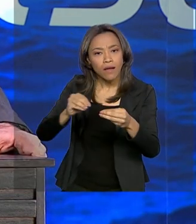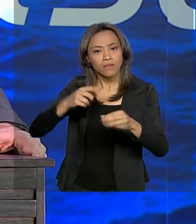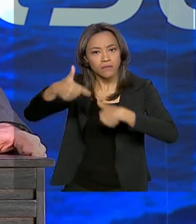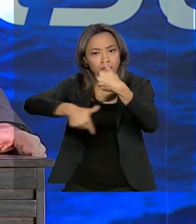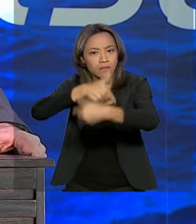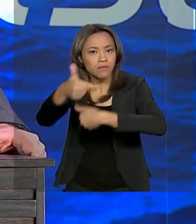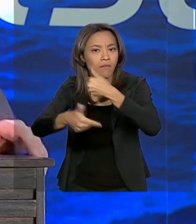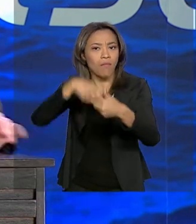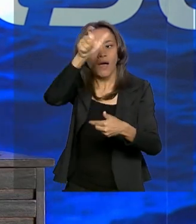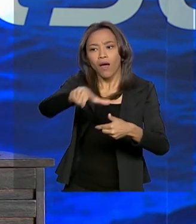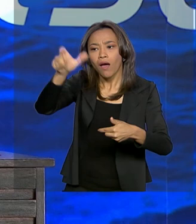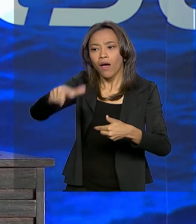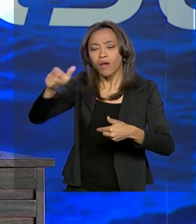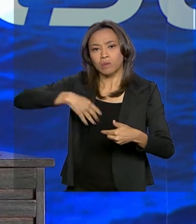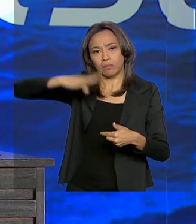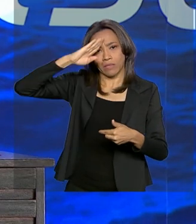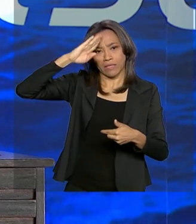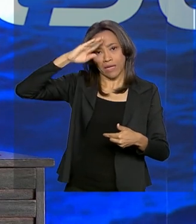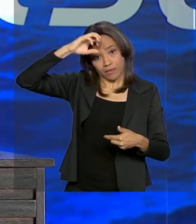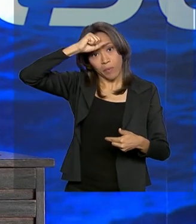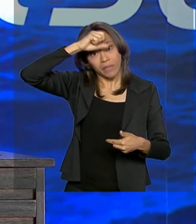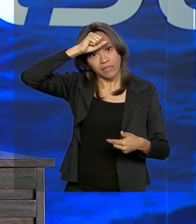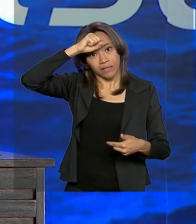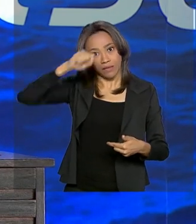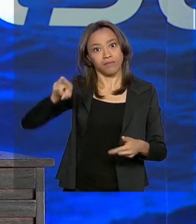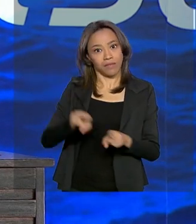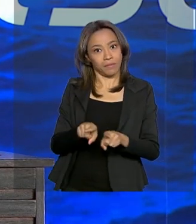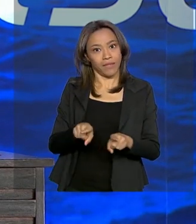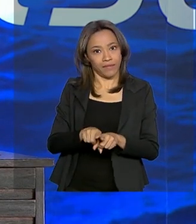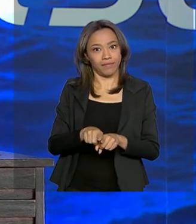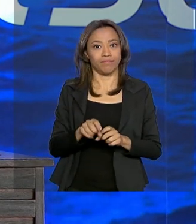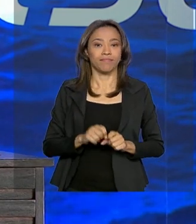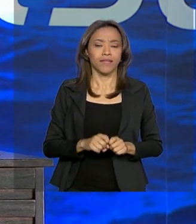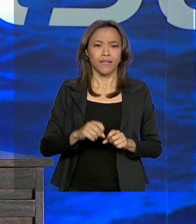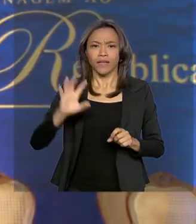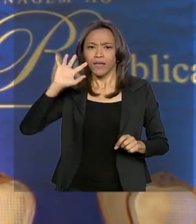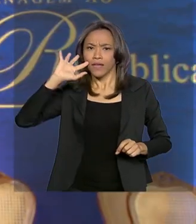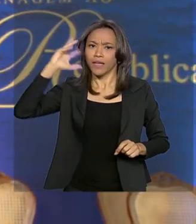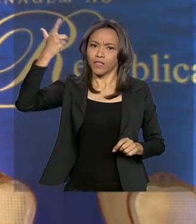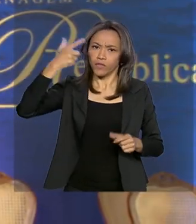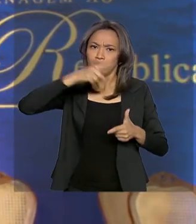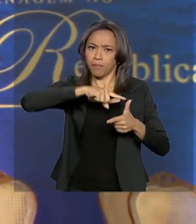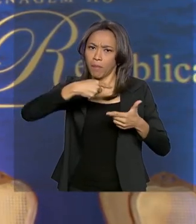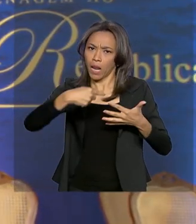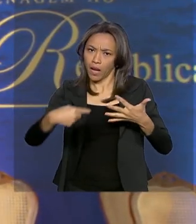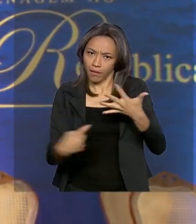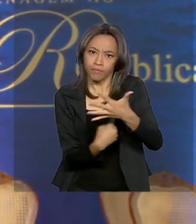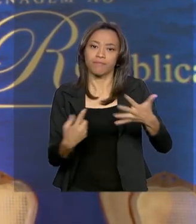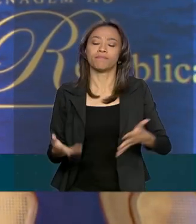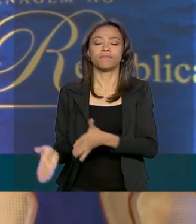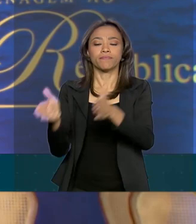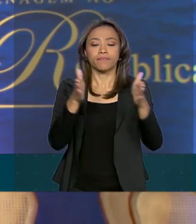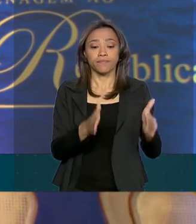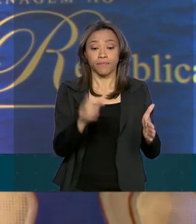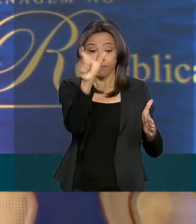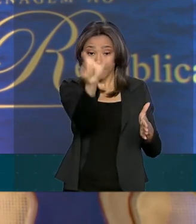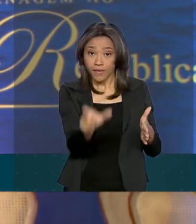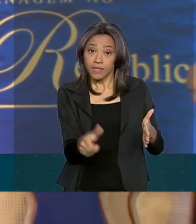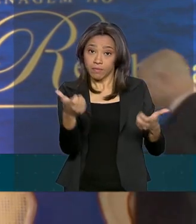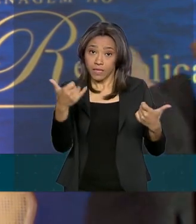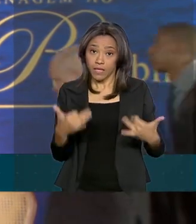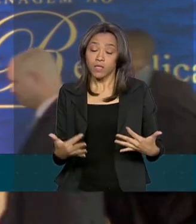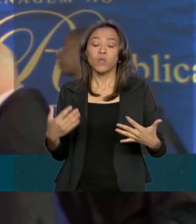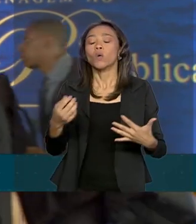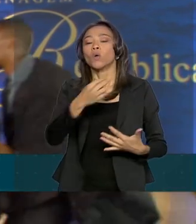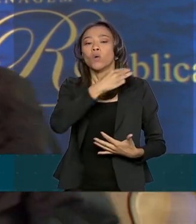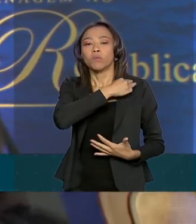novas lições, processá-las e resolvê-las. O comandante da Marinha, o ministro da Defesa e o